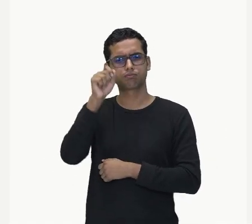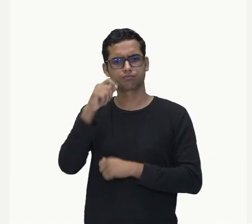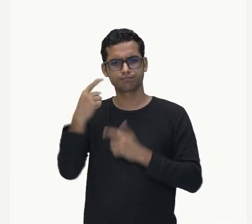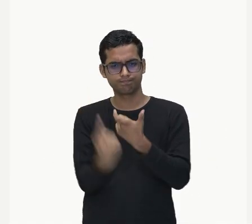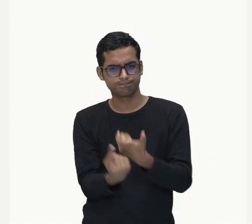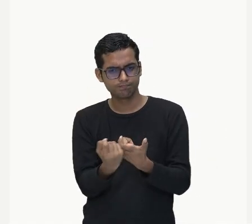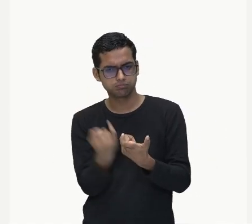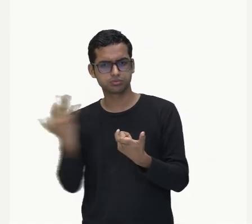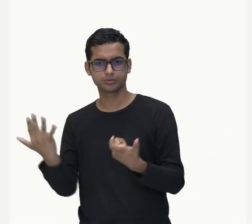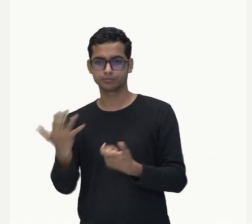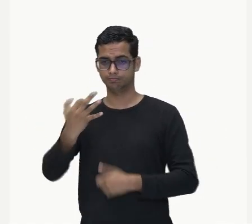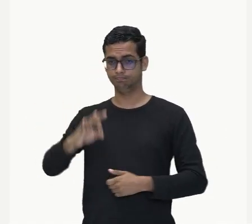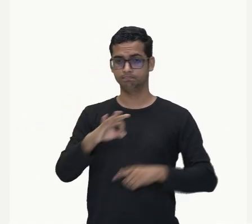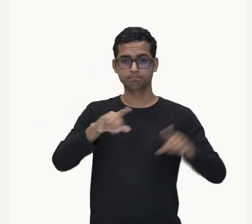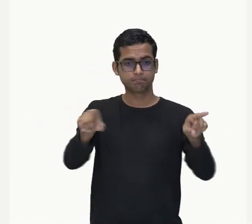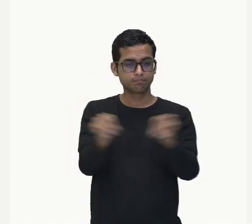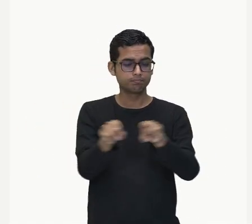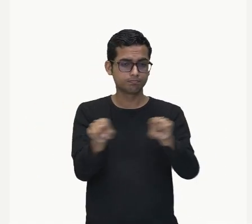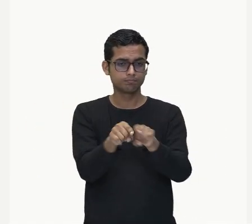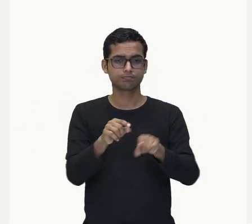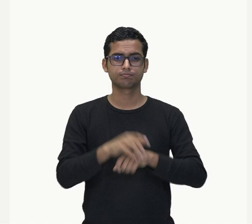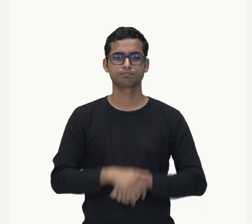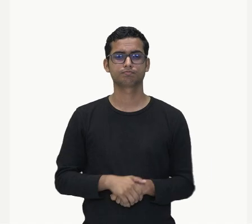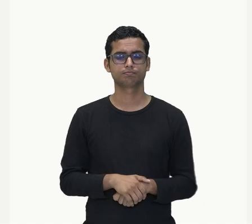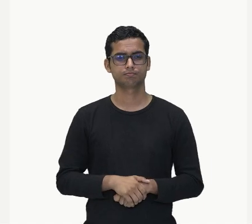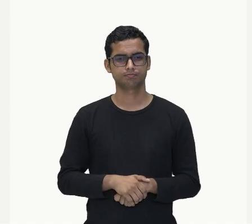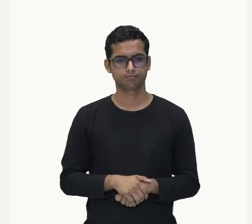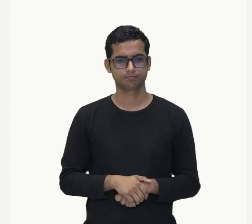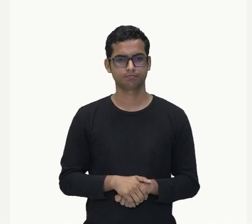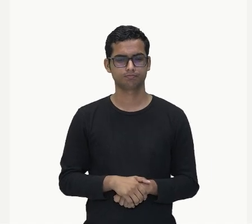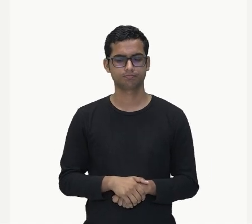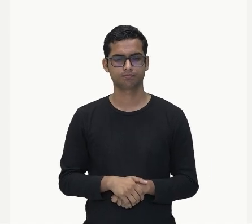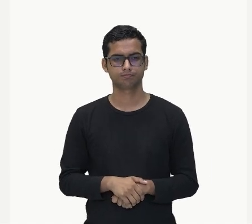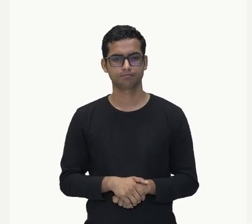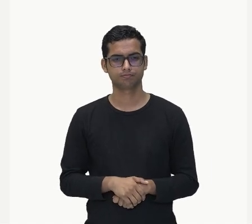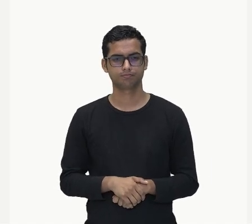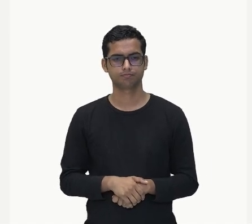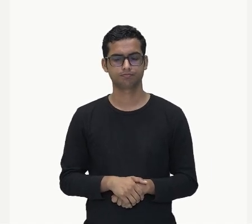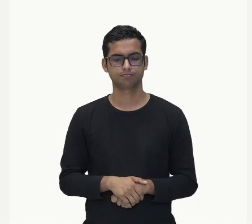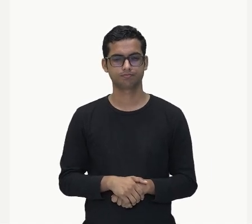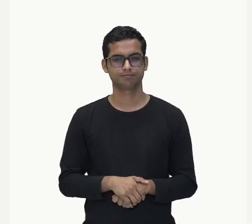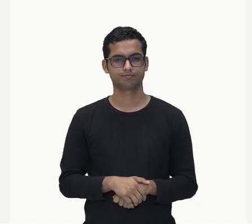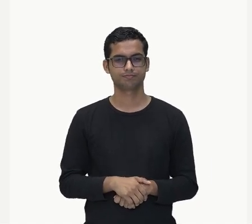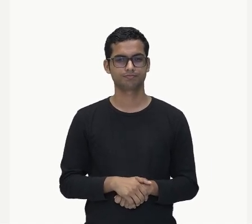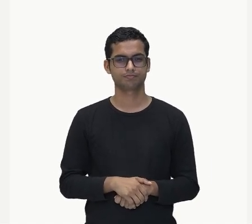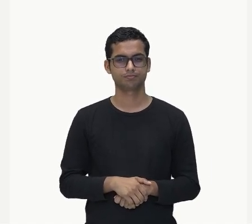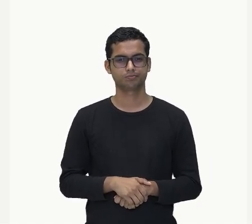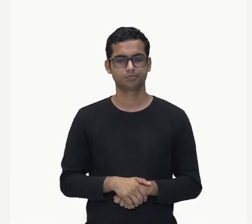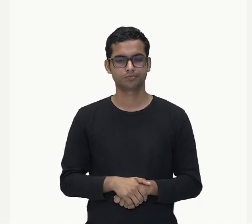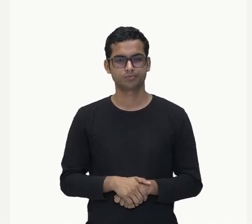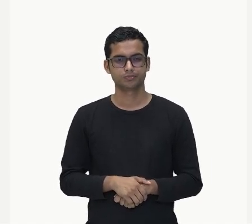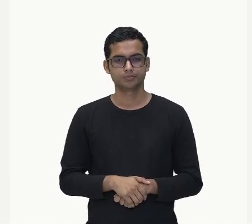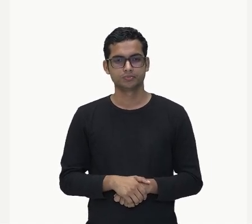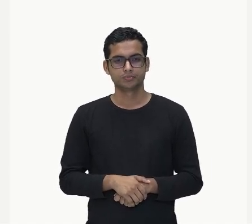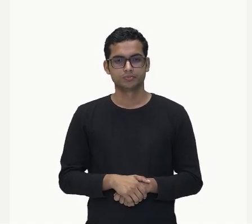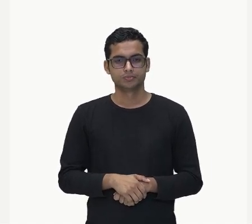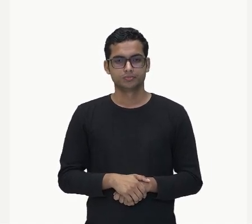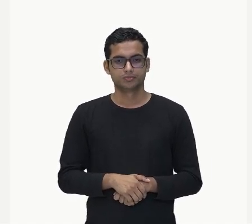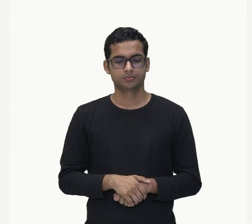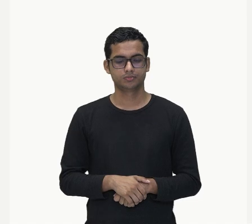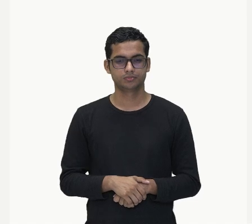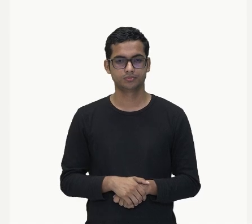dizer que eu posso utilizar. Veja bem que quando pertence ao mesmo